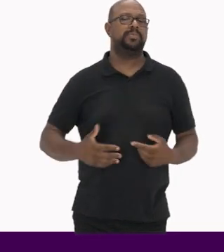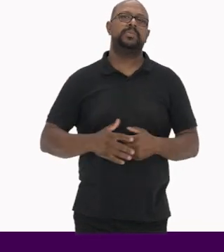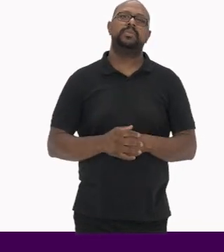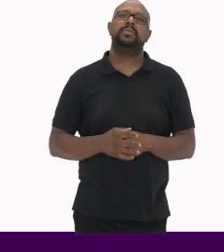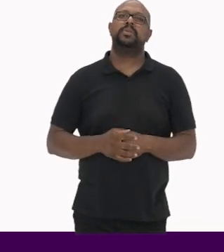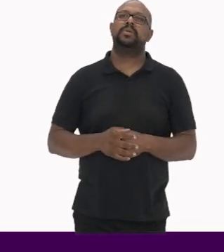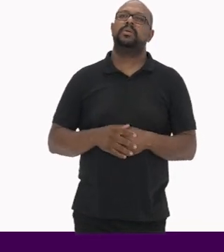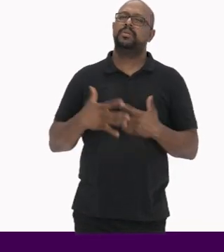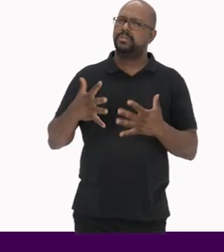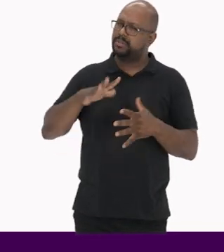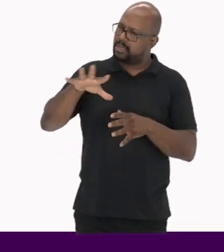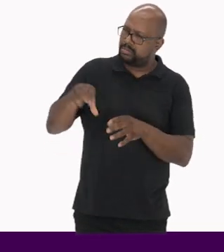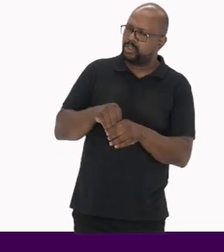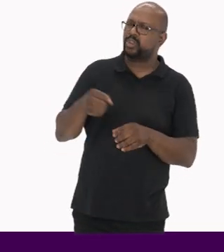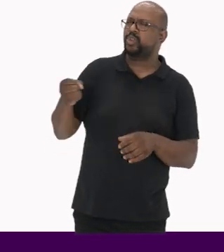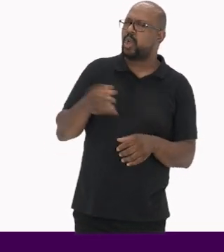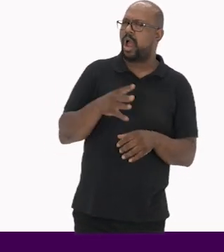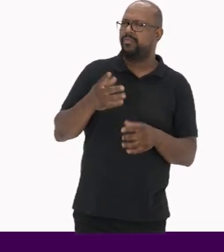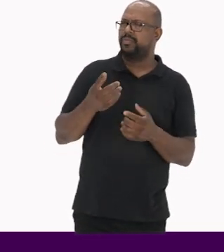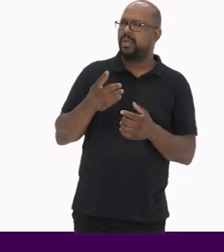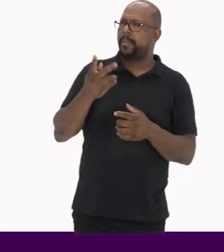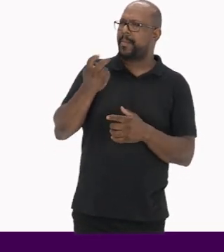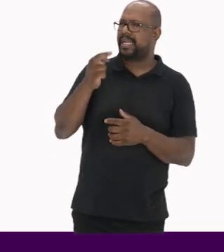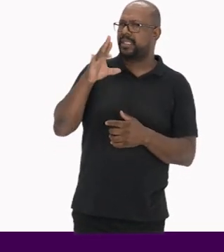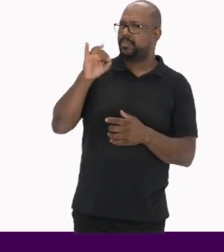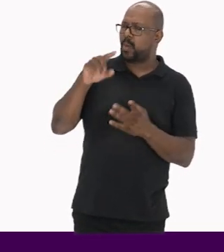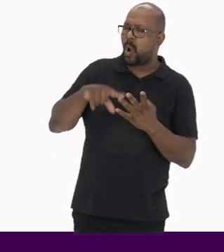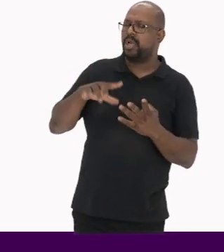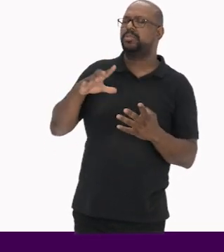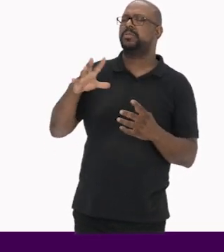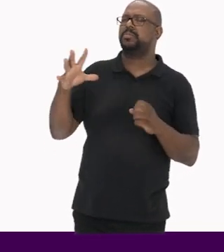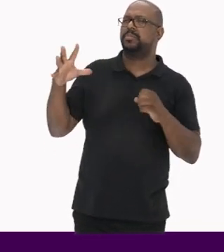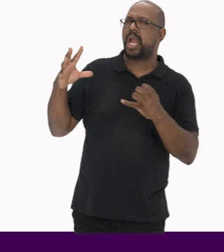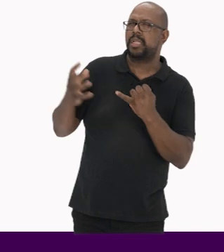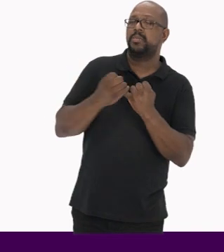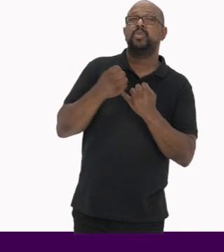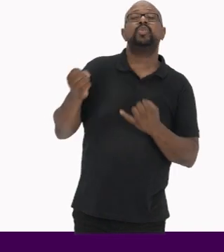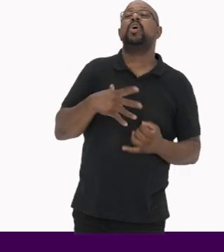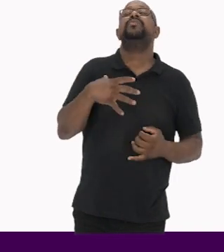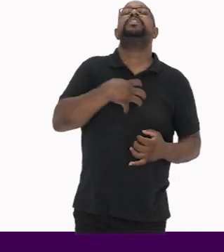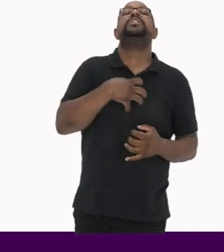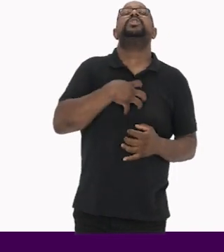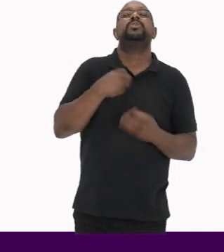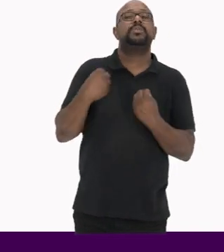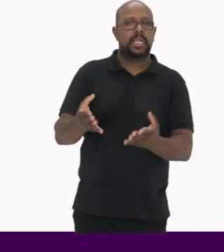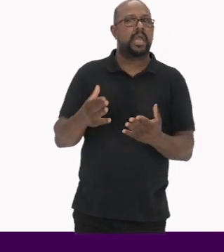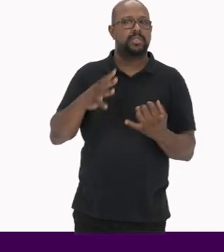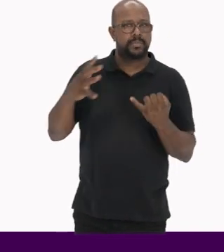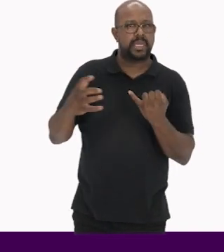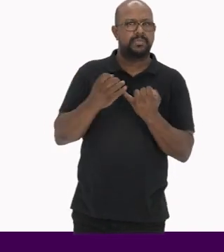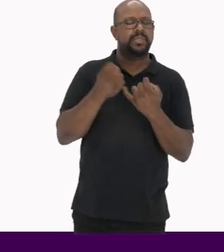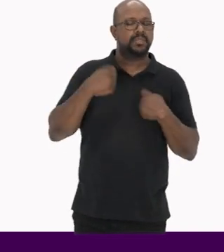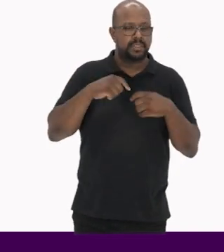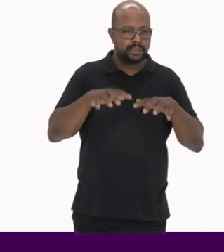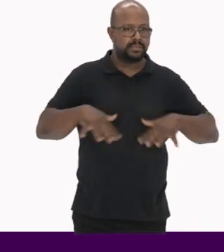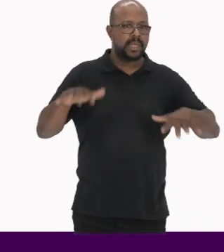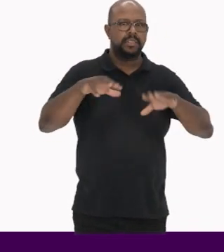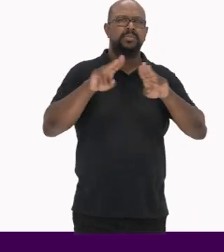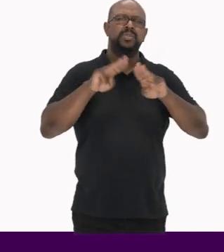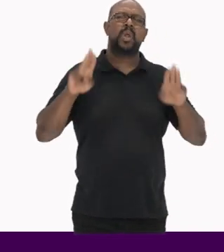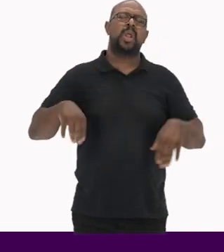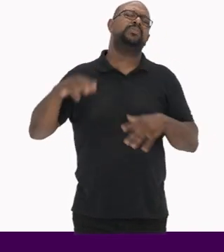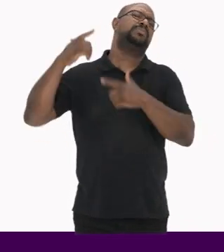pensar também na incorporação de novos patrimônios Ou esses novos sentidos dados aos patrimônios A espaços